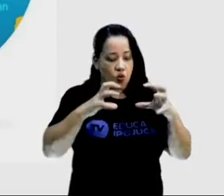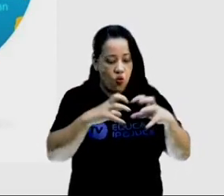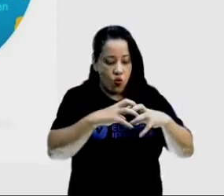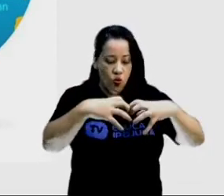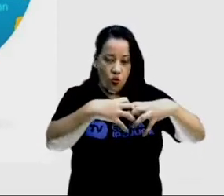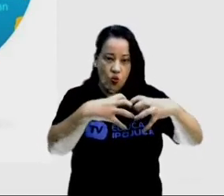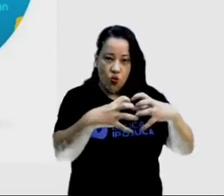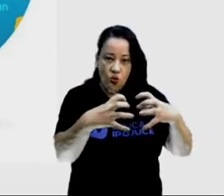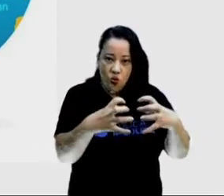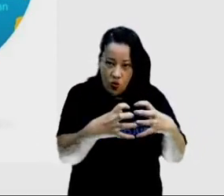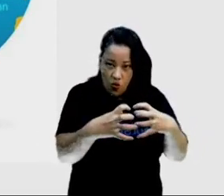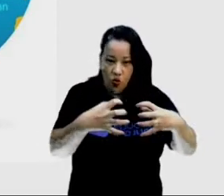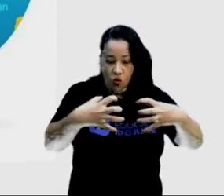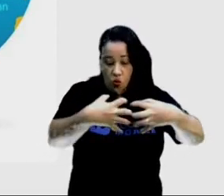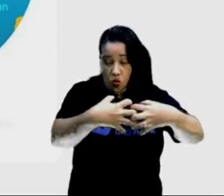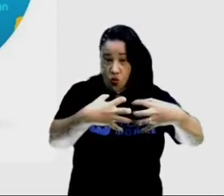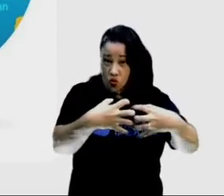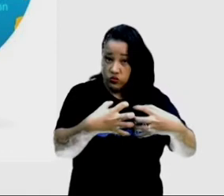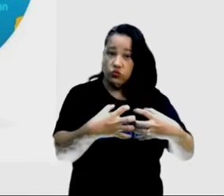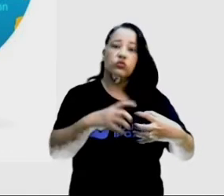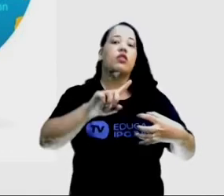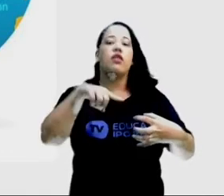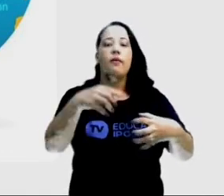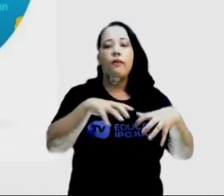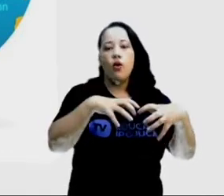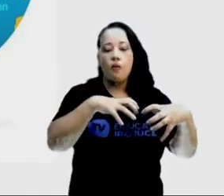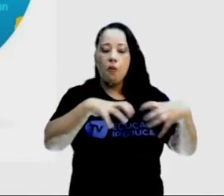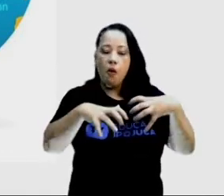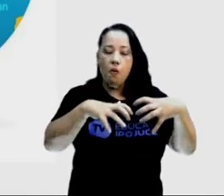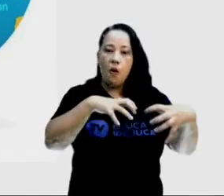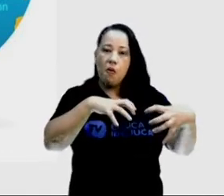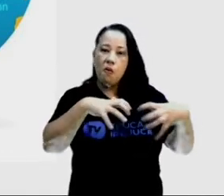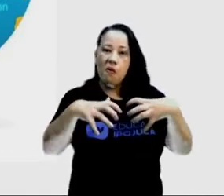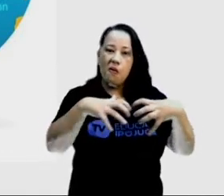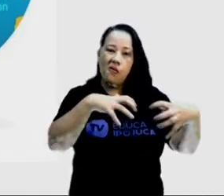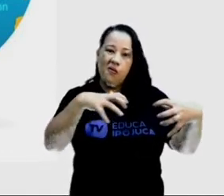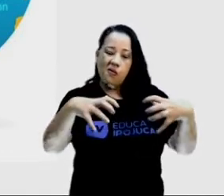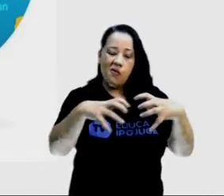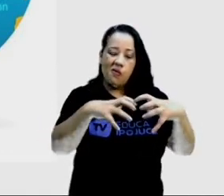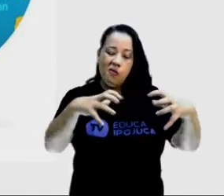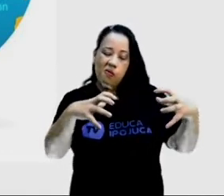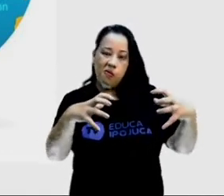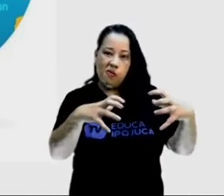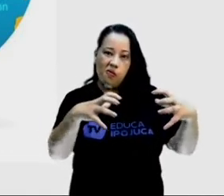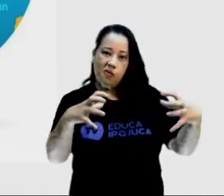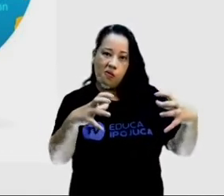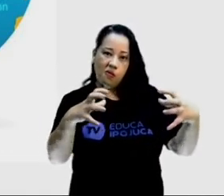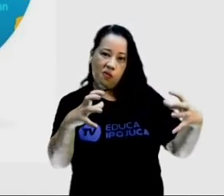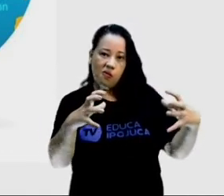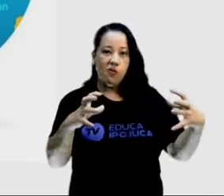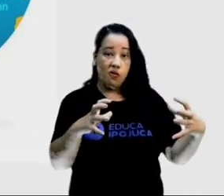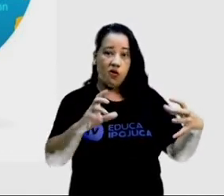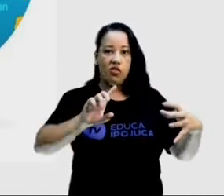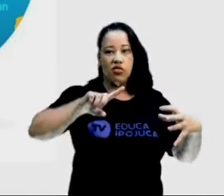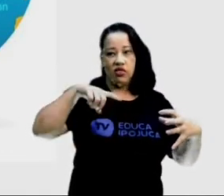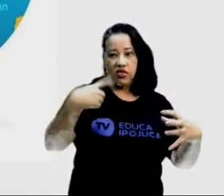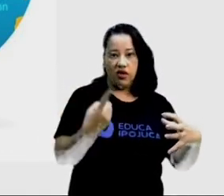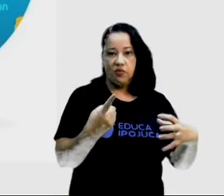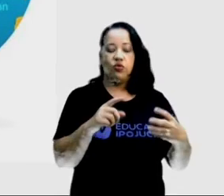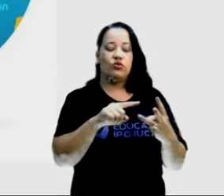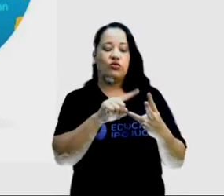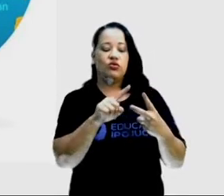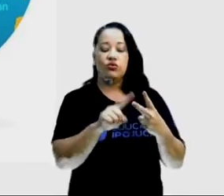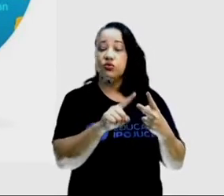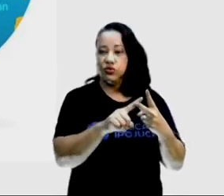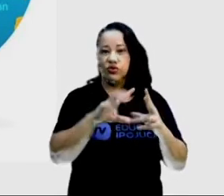partir do movimento dessas placas, esse supercontinente foi se separando. O segundo globo a gente